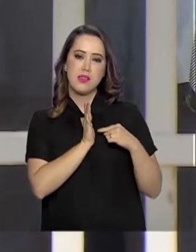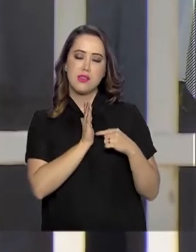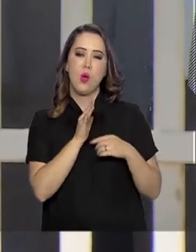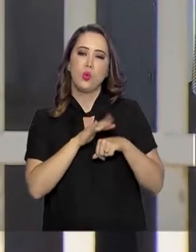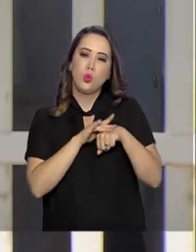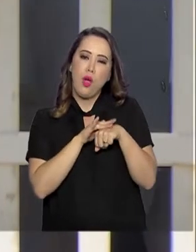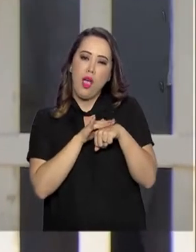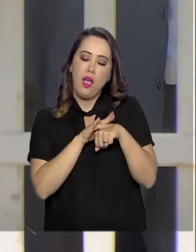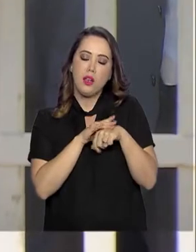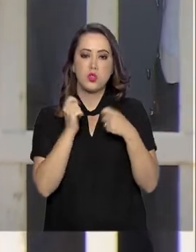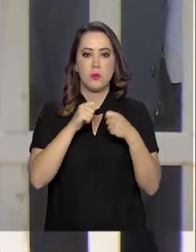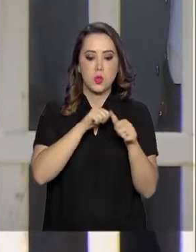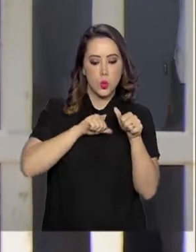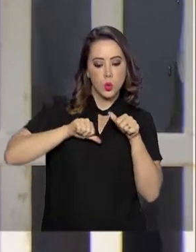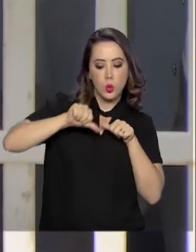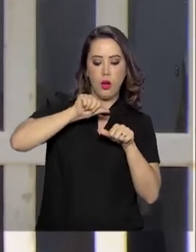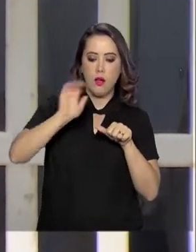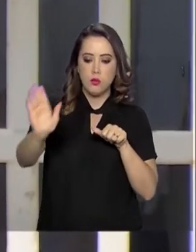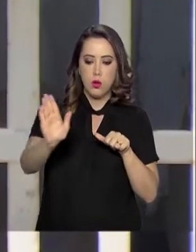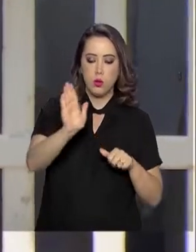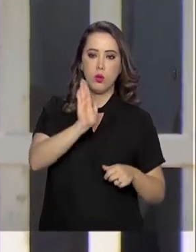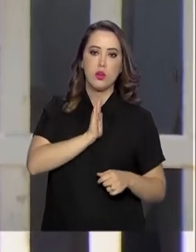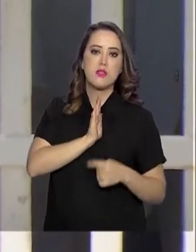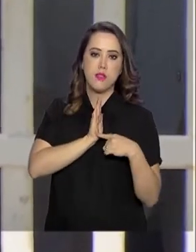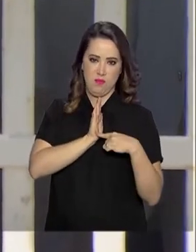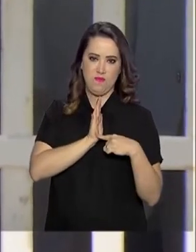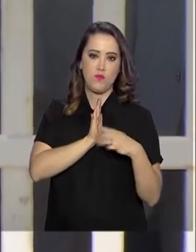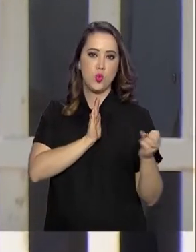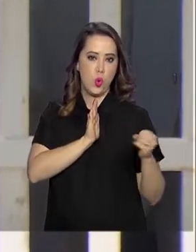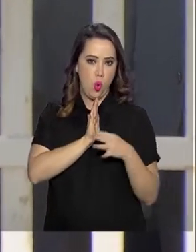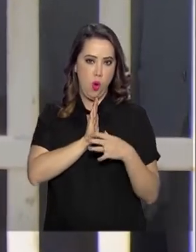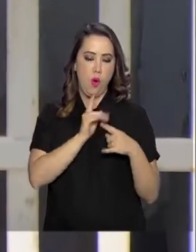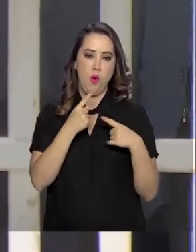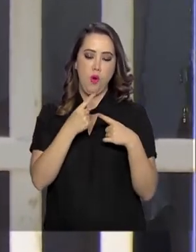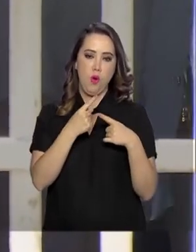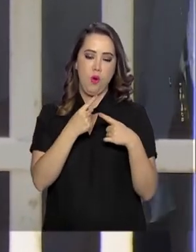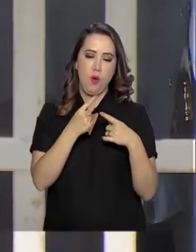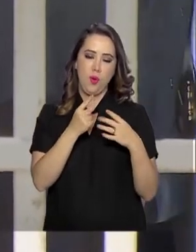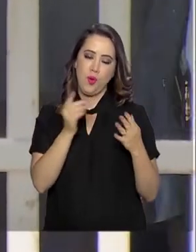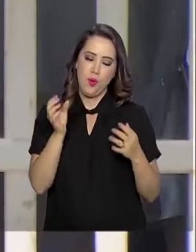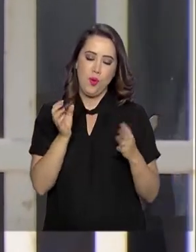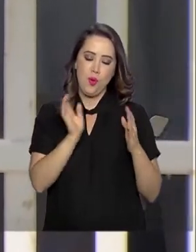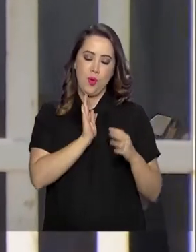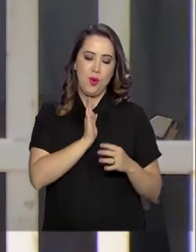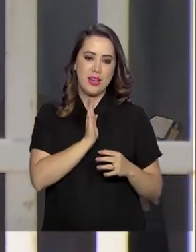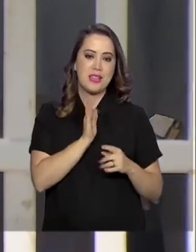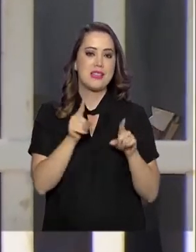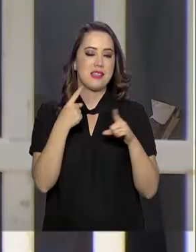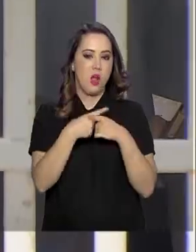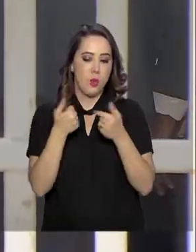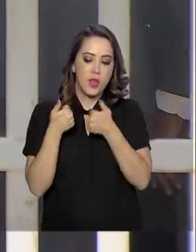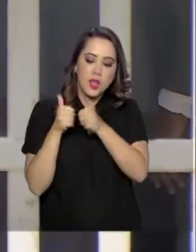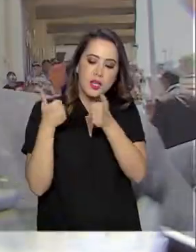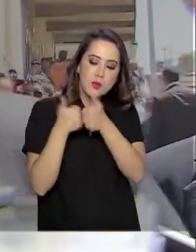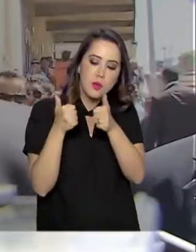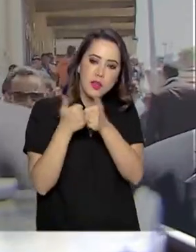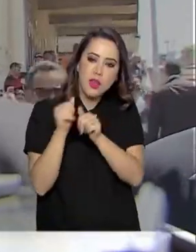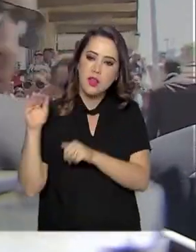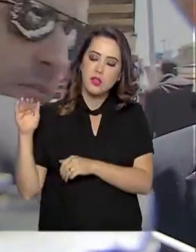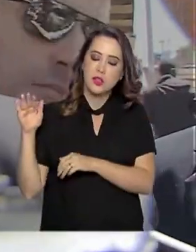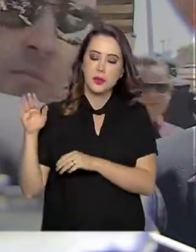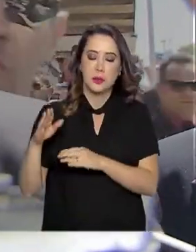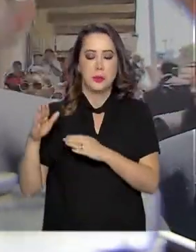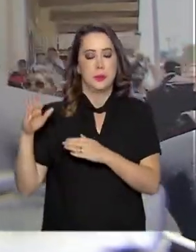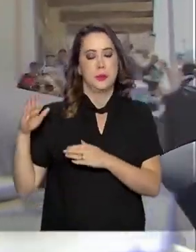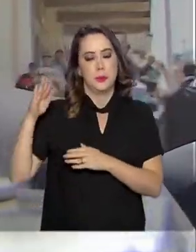e recebeu um transplante de coração, que só foi possível porque o órgão foi transportado pela Força Aérea Brasileira. Ela